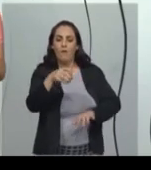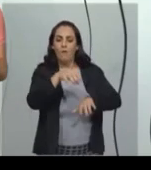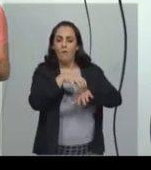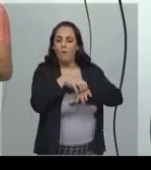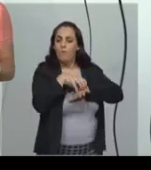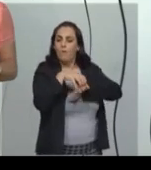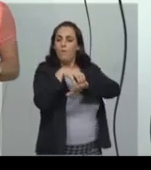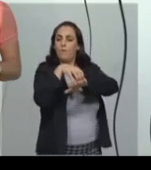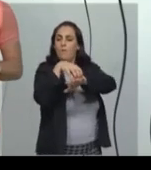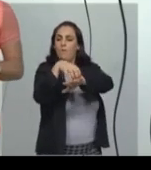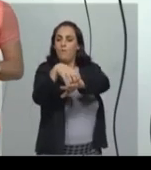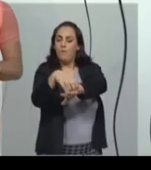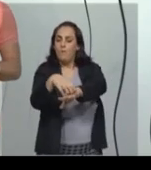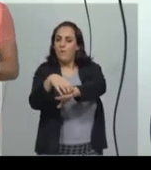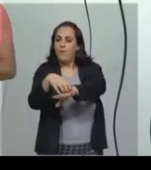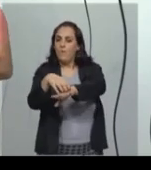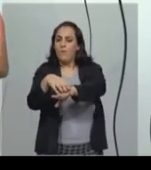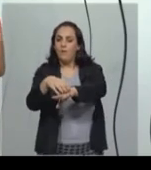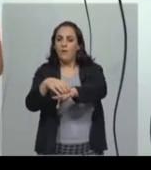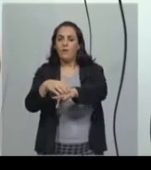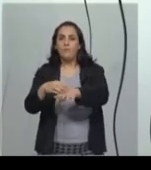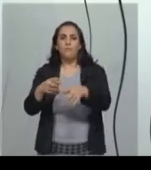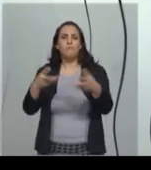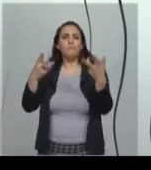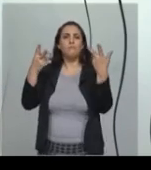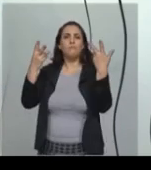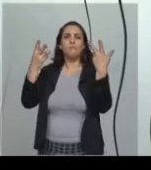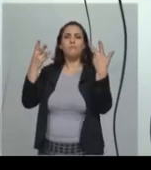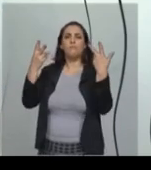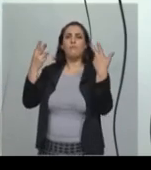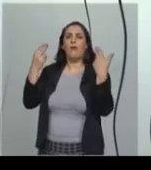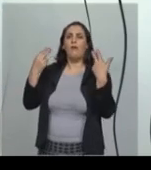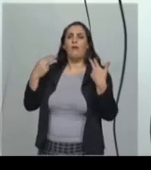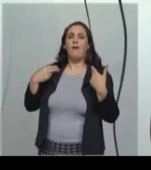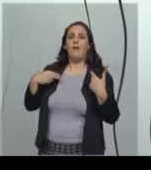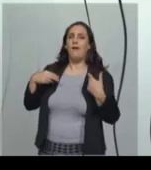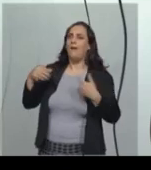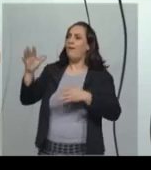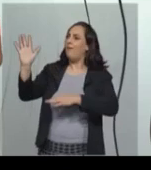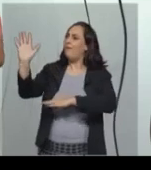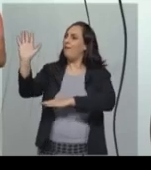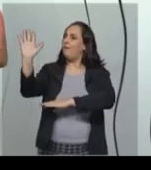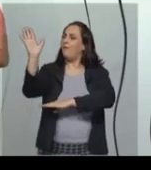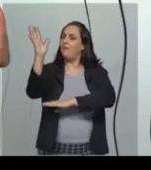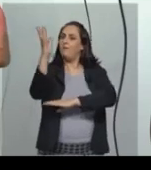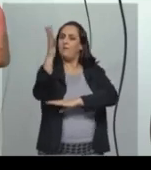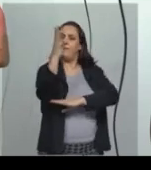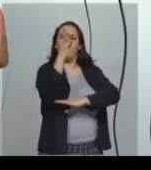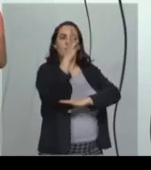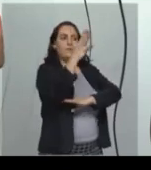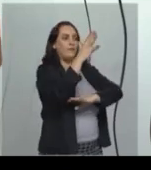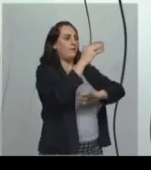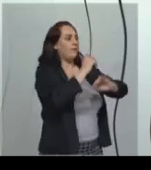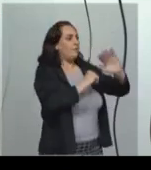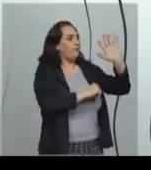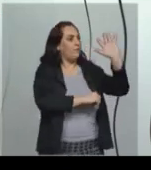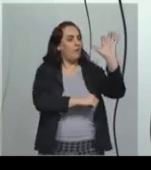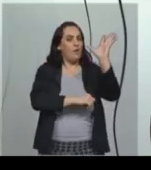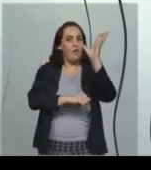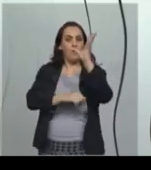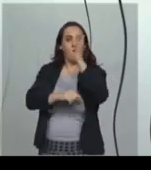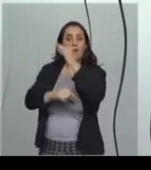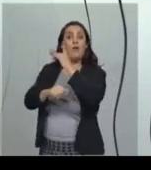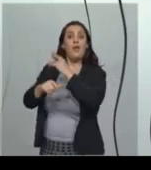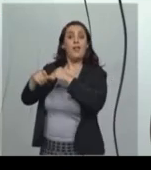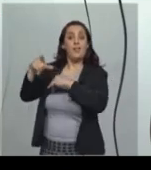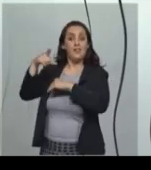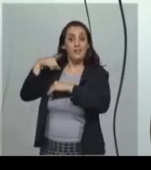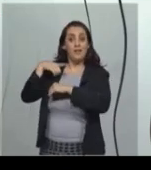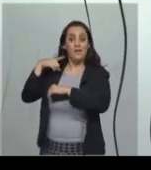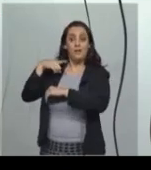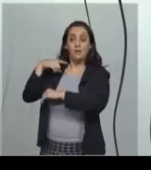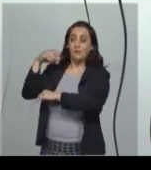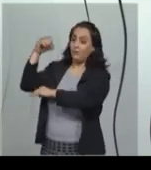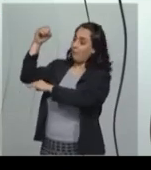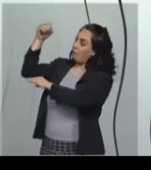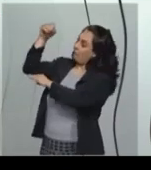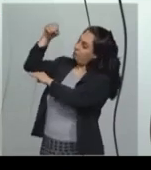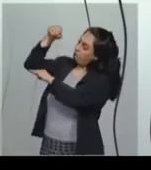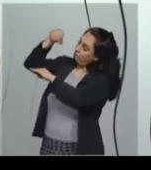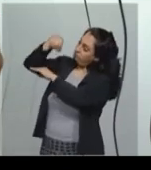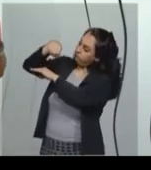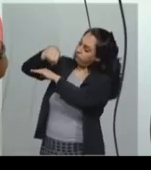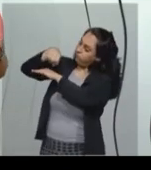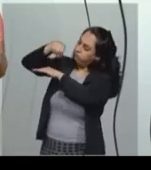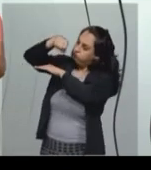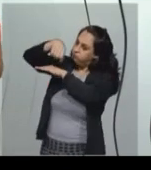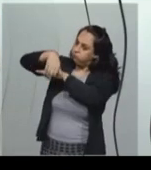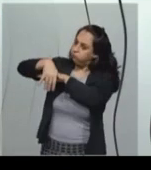vão ver os elementos da natureza, vão fazer esse passeio mais turístico